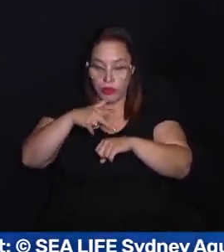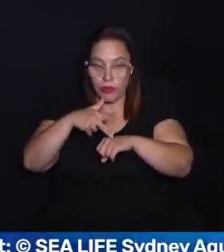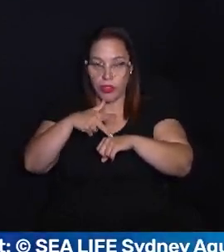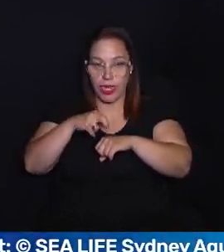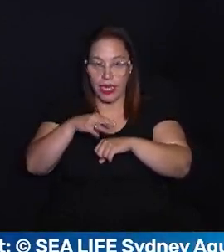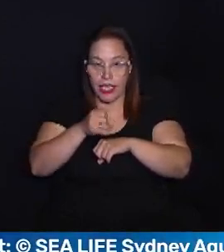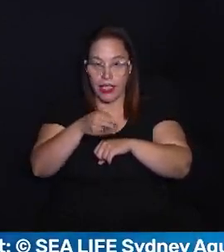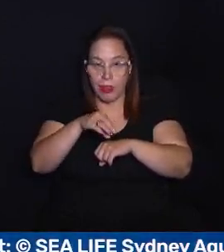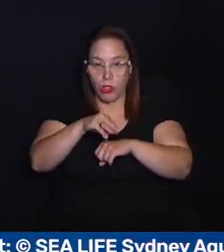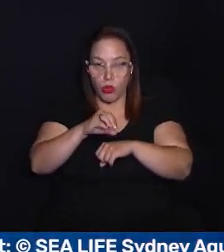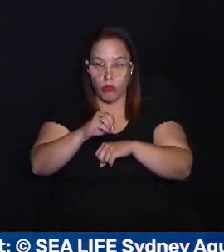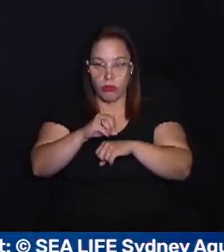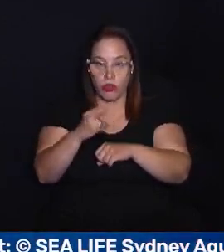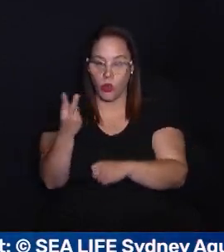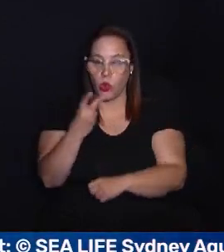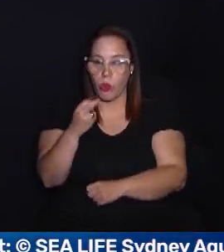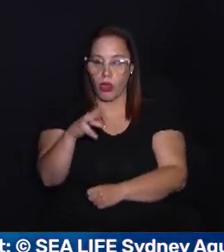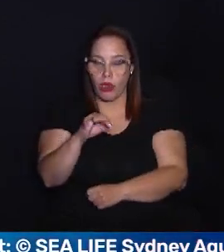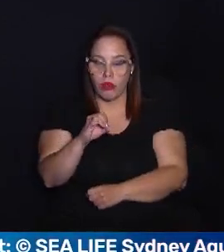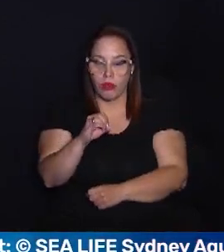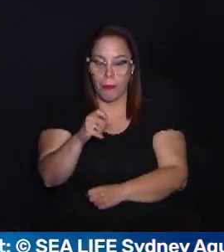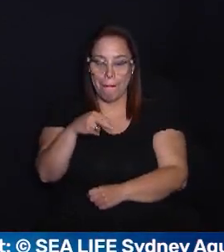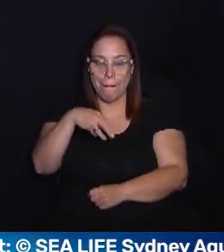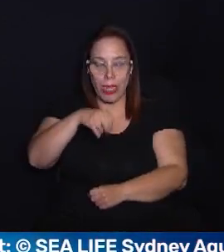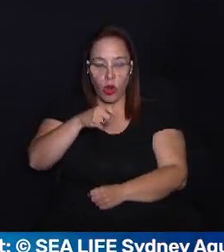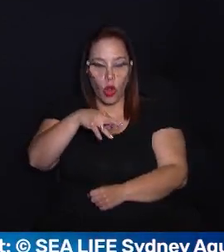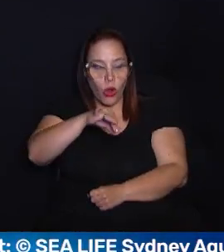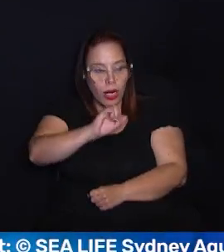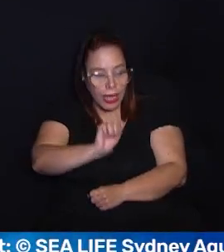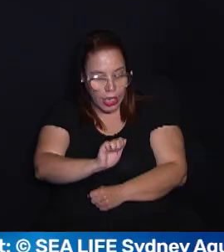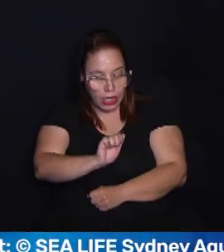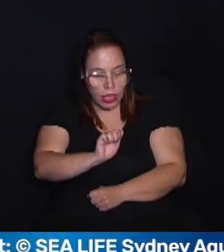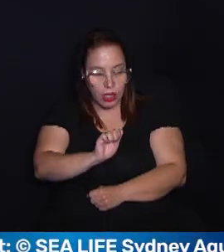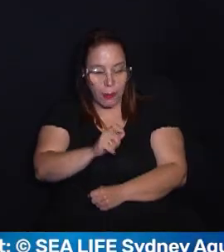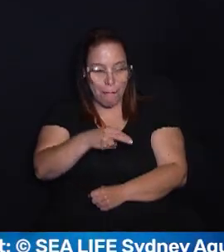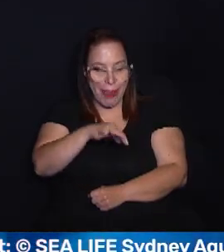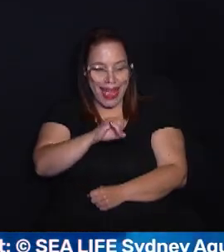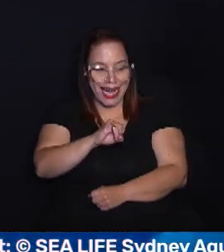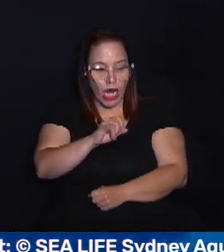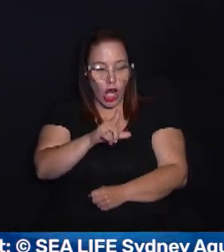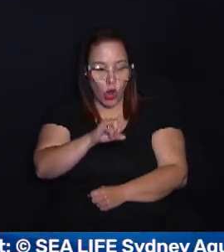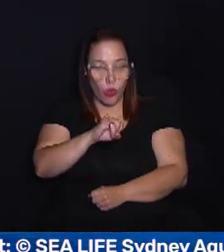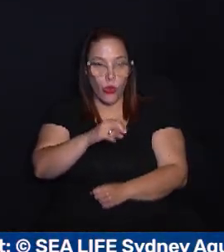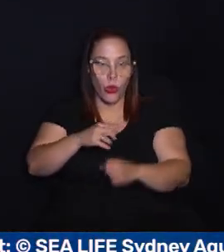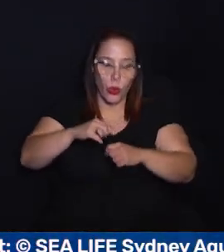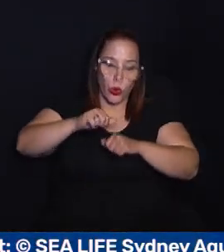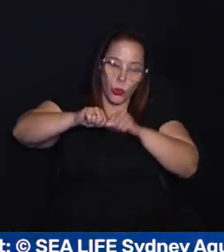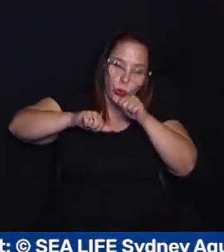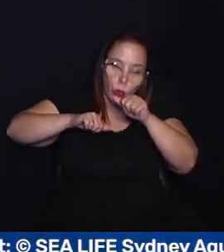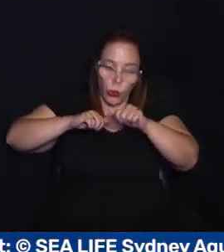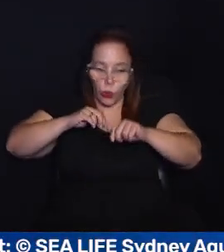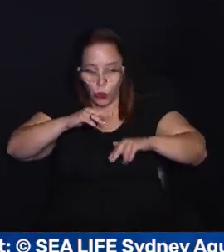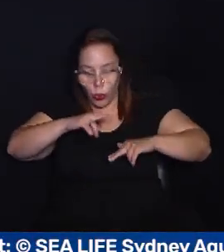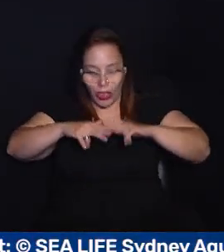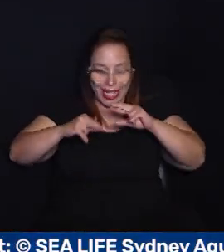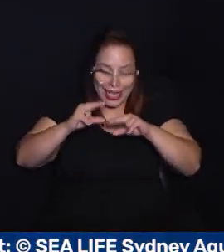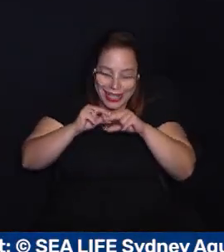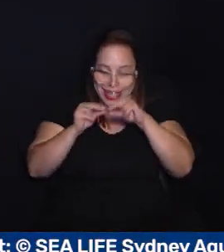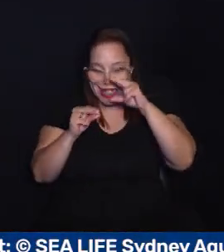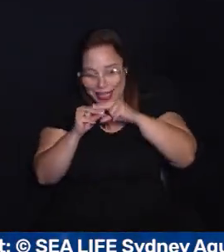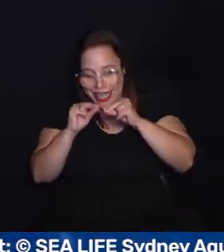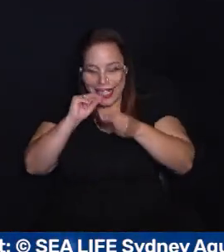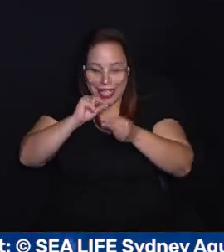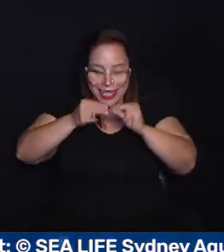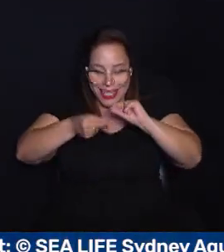com fins reprodutivos foi protagonizada por dois tubarões mangona, o Murdoch e a Mary Lou, que rodopiavam